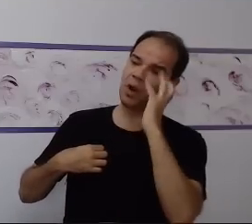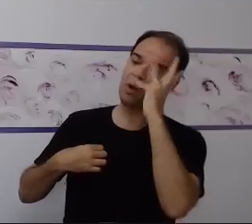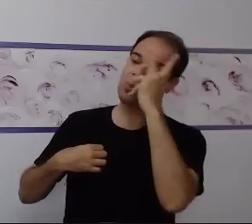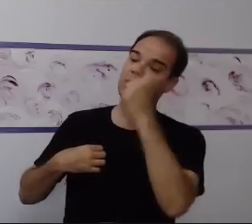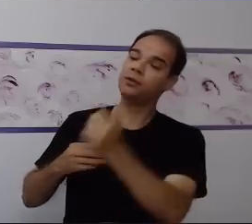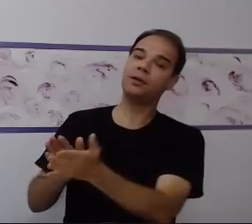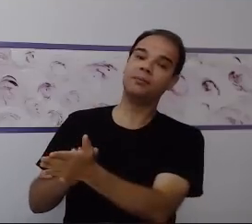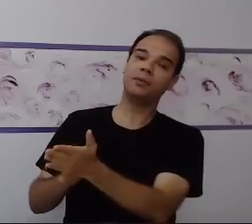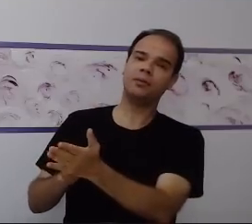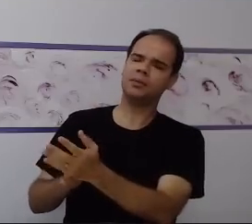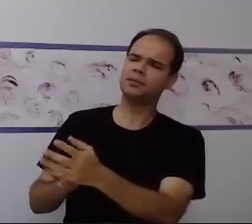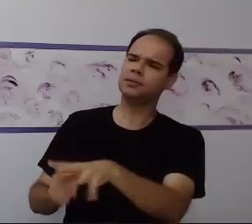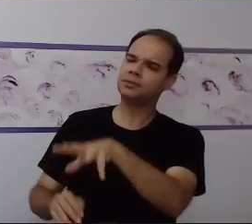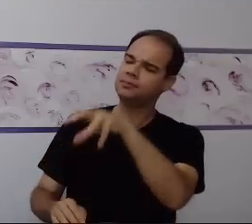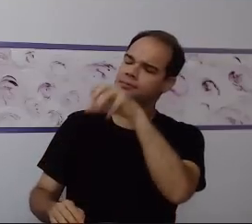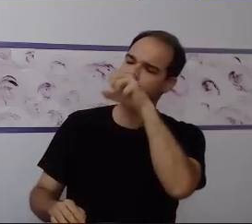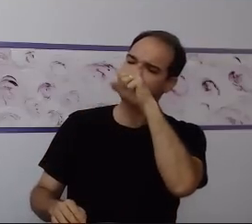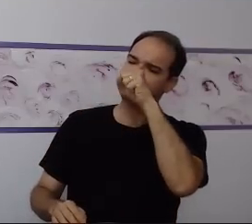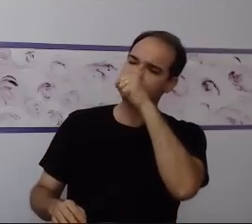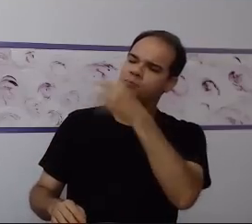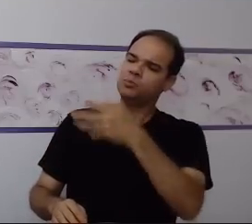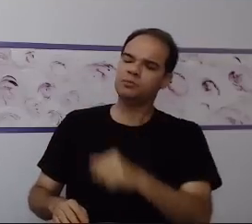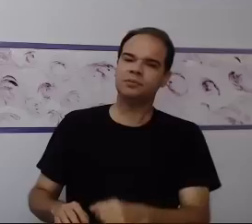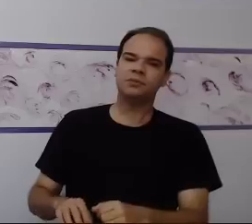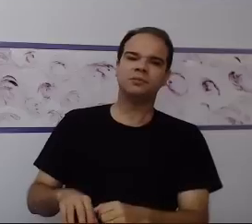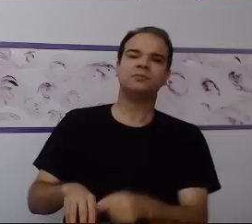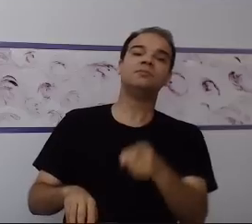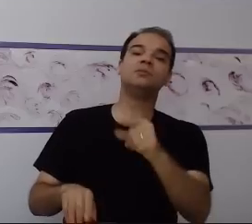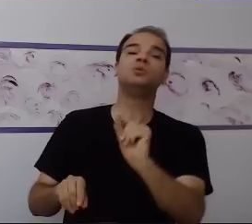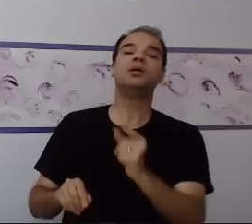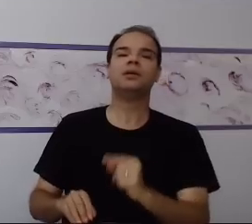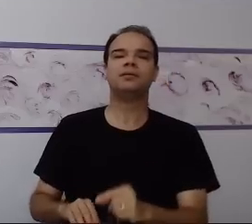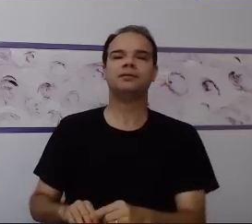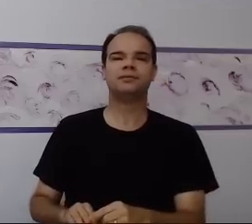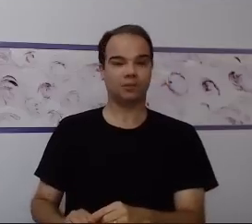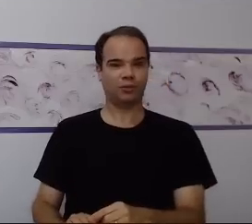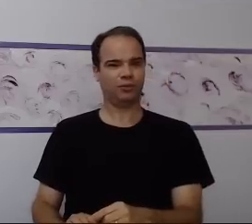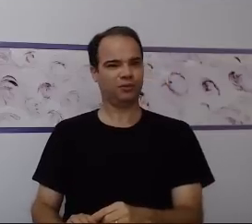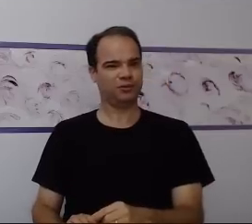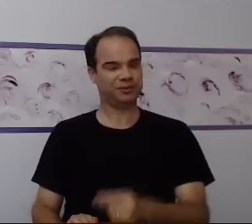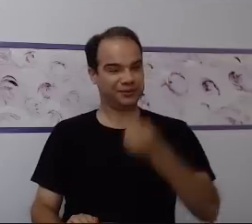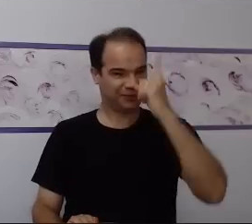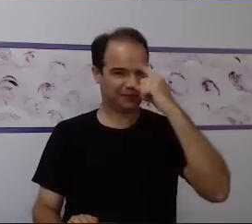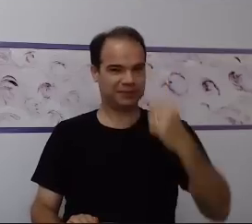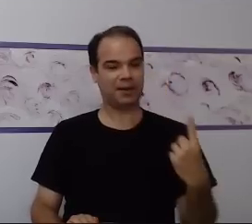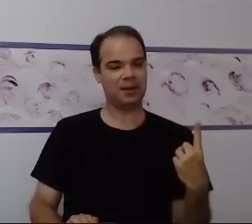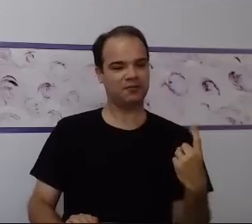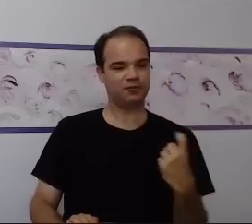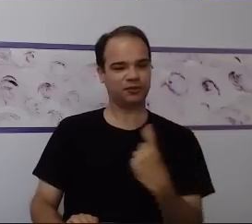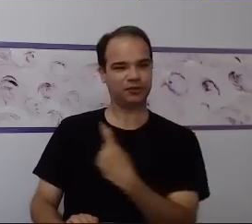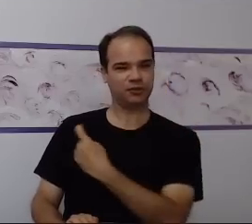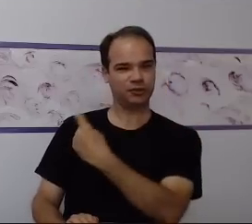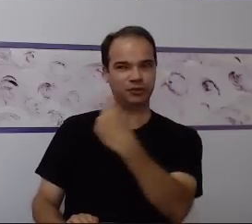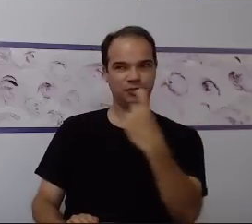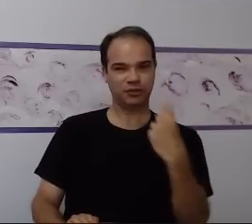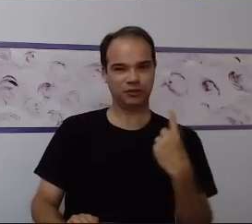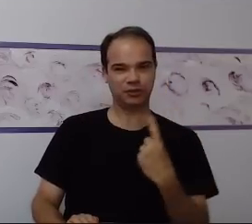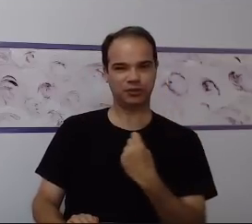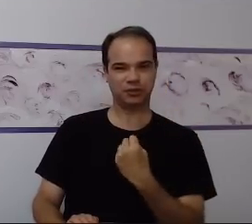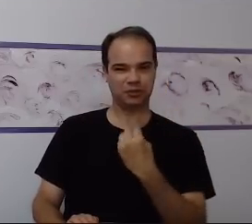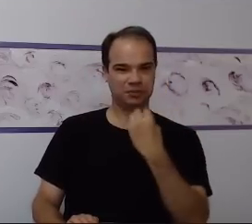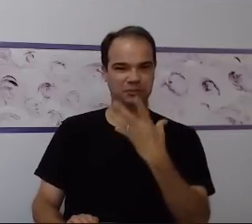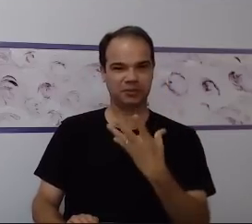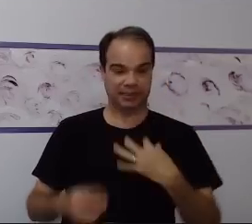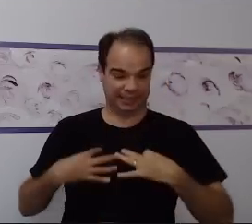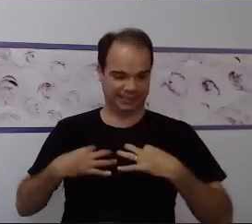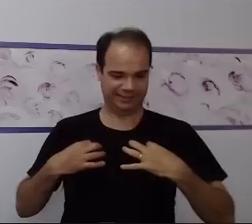parabéns, que perfume gostoso. Você vai fazer o que? Você vai vir com o mesmo perfume todos os dias e o Diego vai